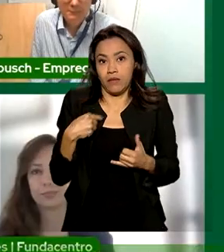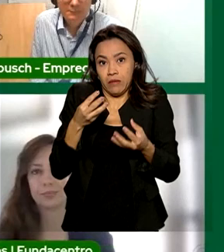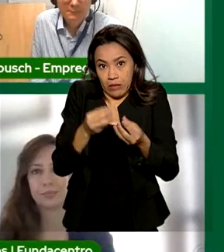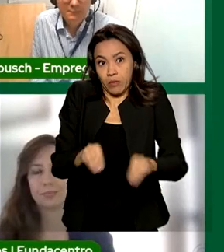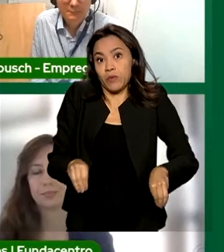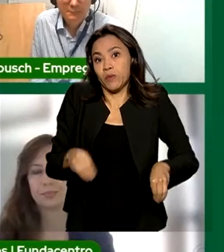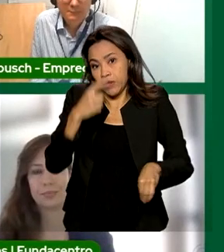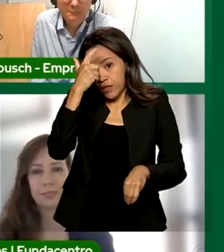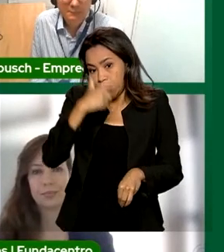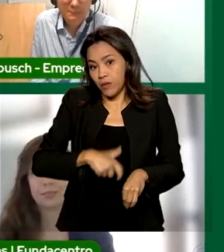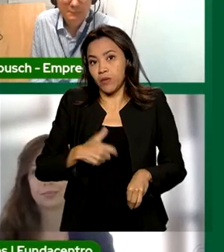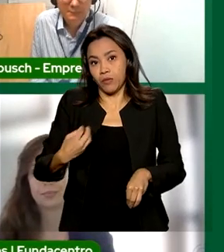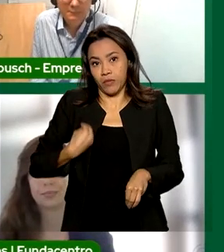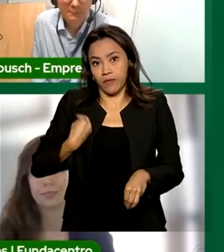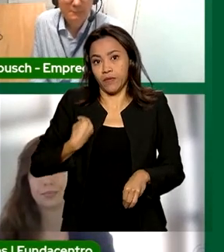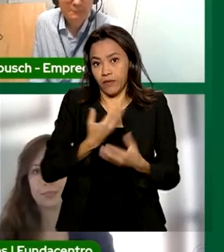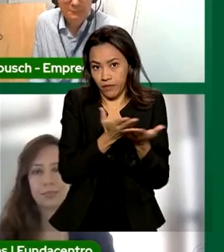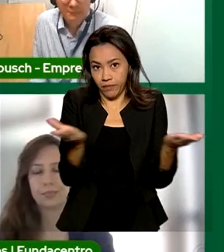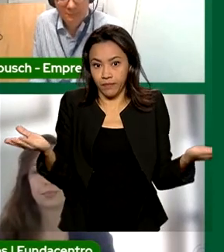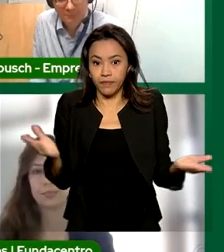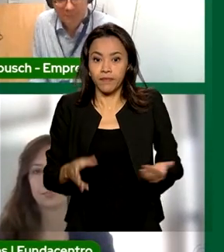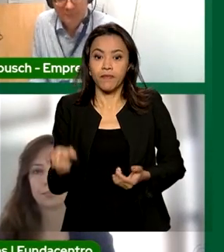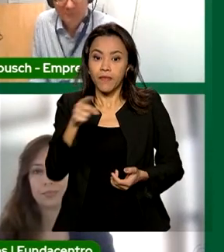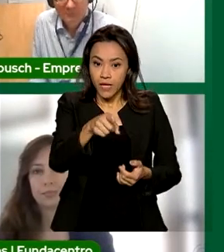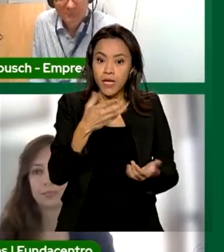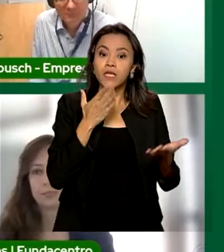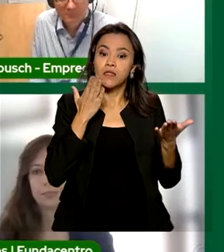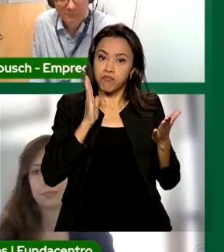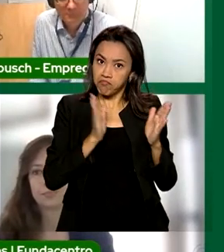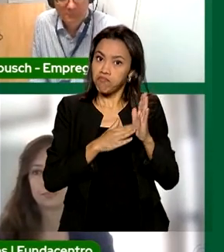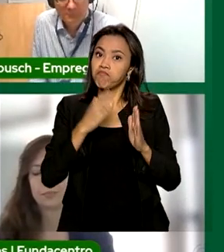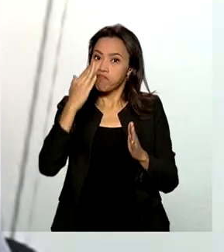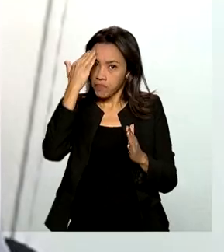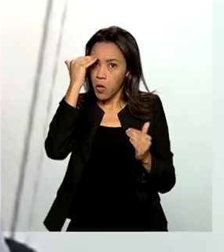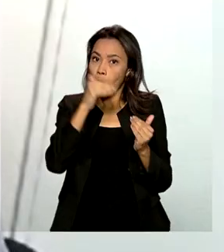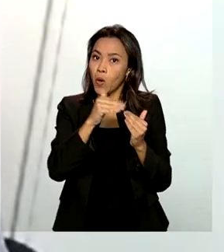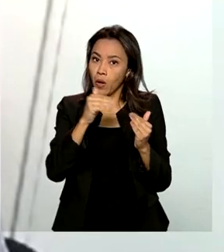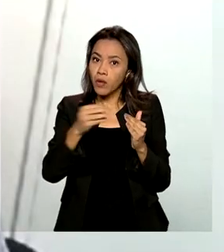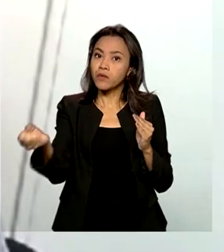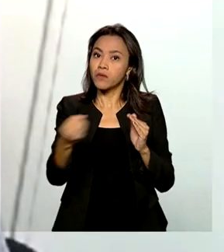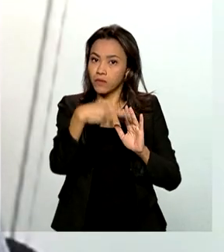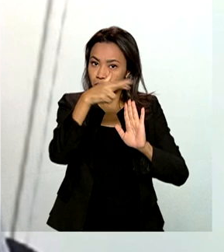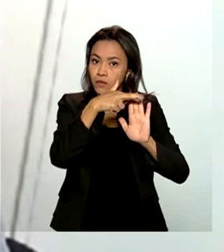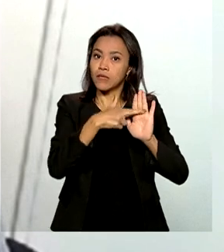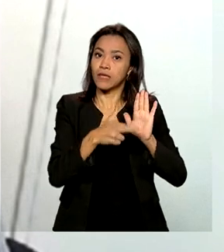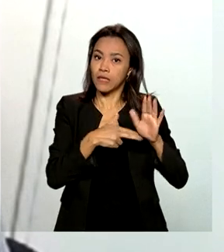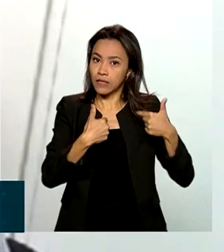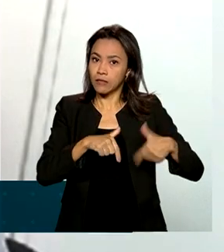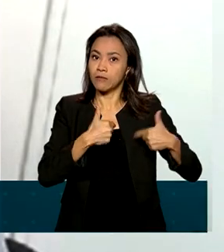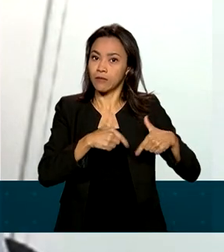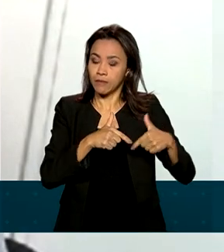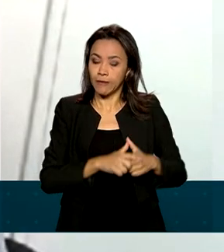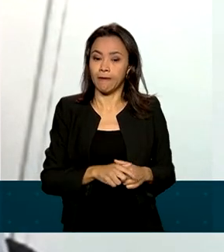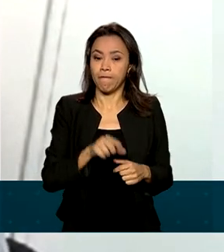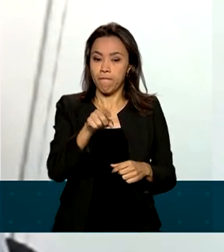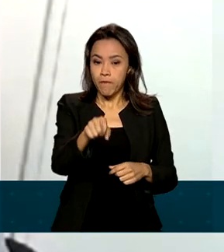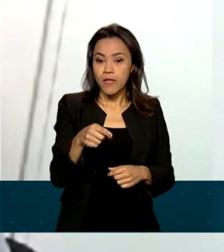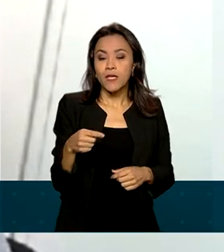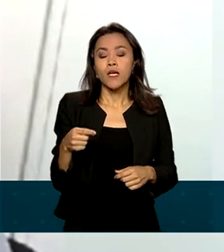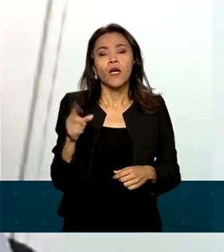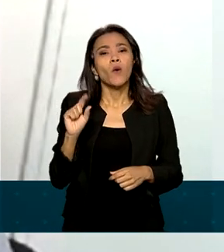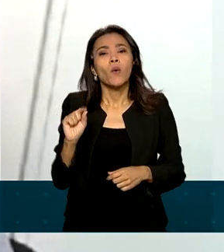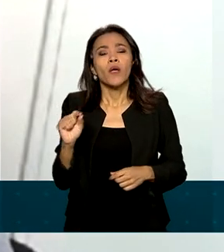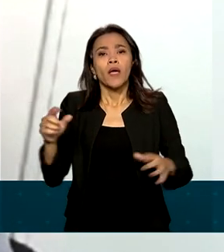empregadores também aprovam as novas regras trabalhistas. É algo que traz uma capacidade de integração